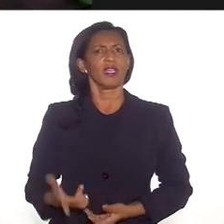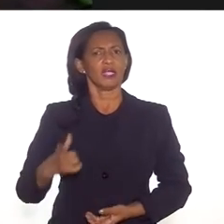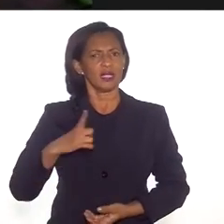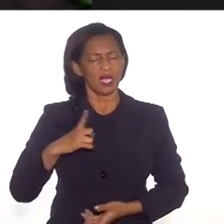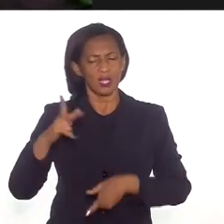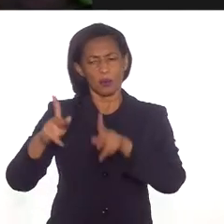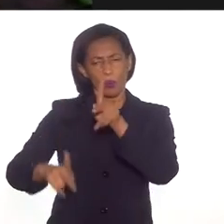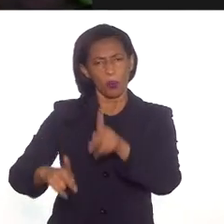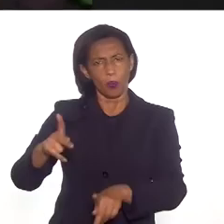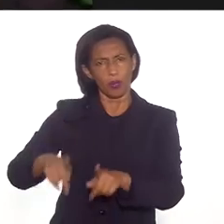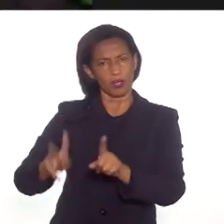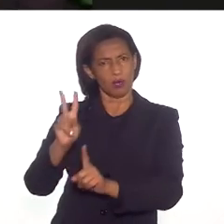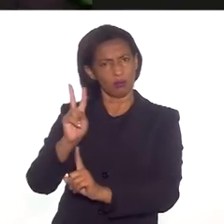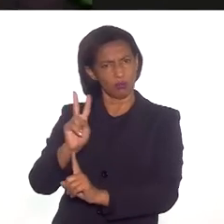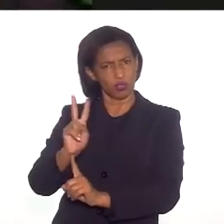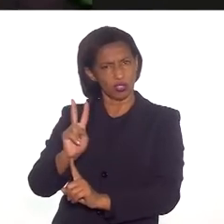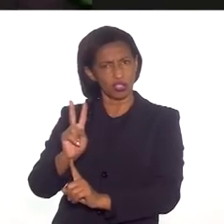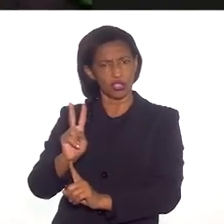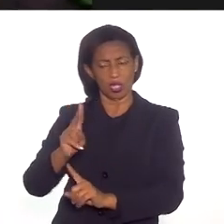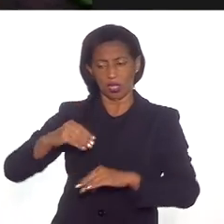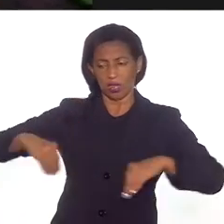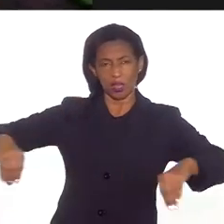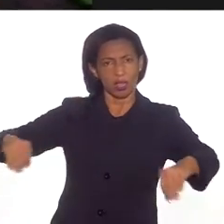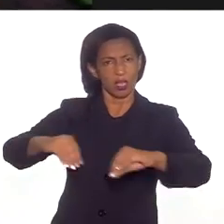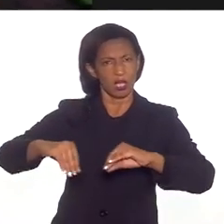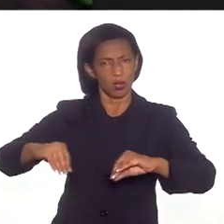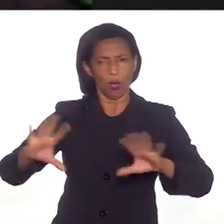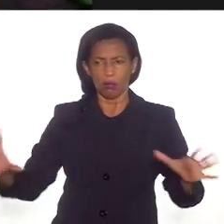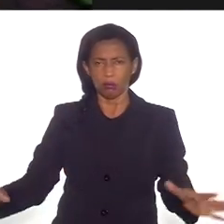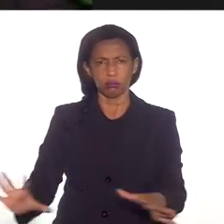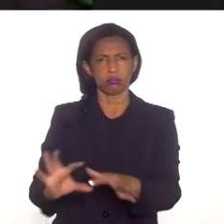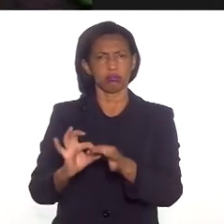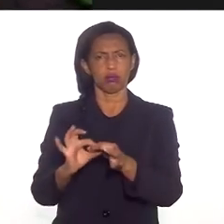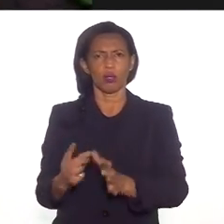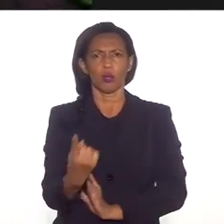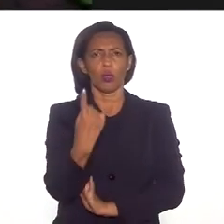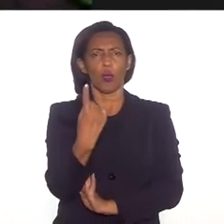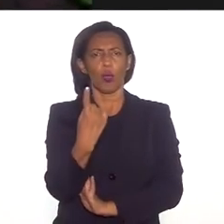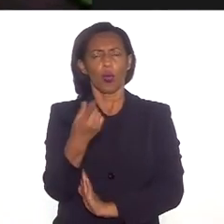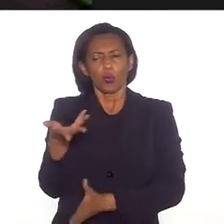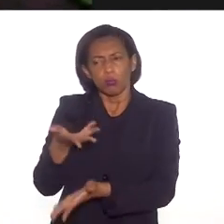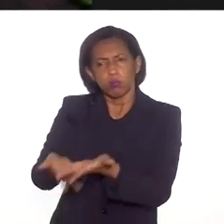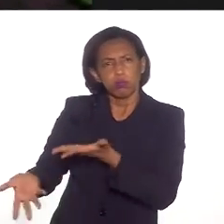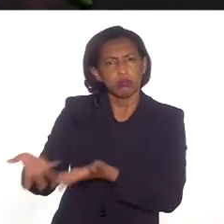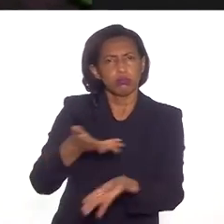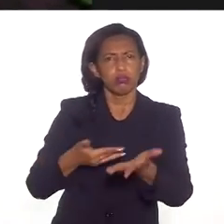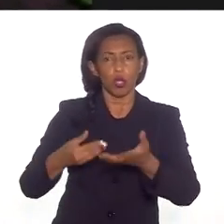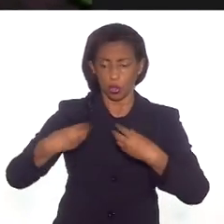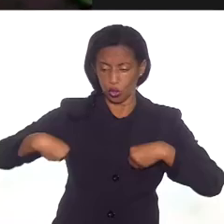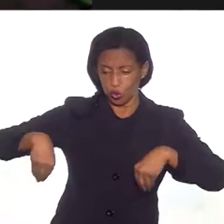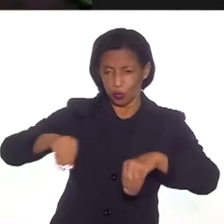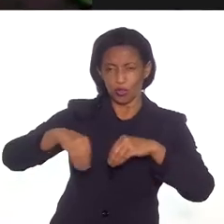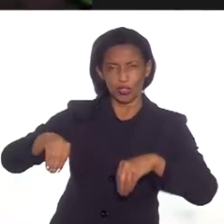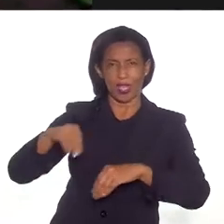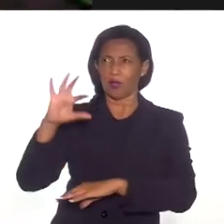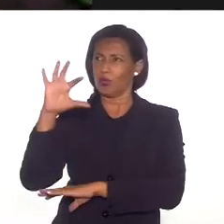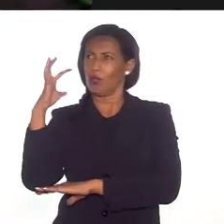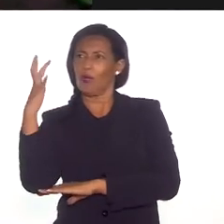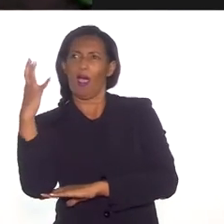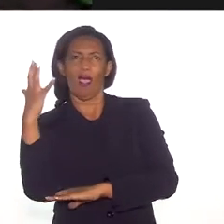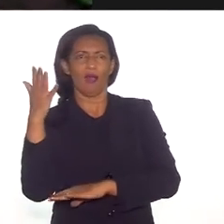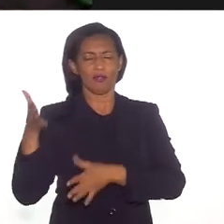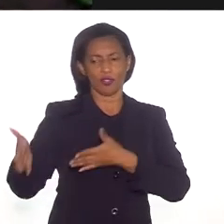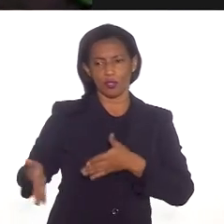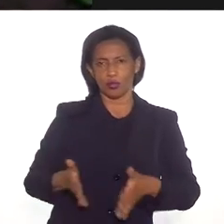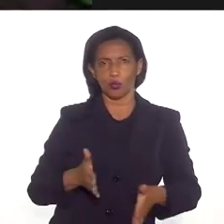a população indígena e território é uma coisa só. Nós somos parte, nós somos terra, nós somos árvores,